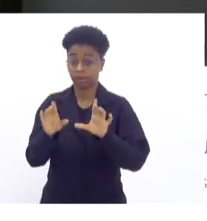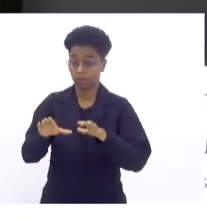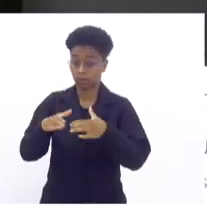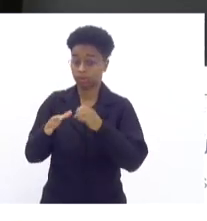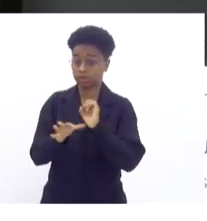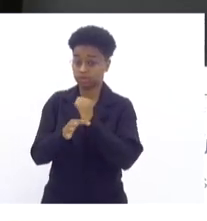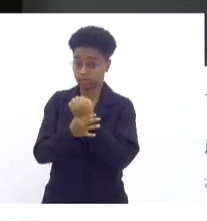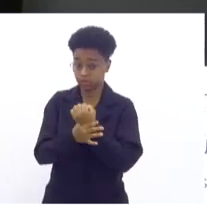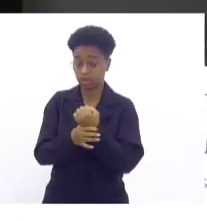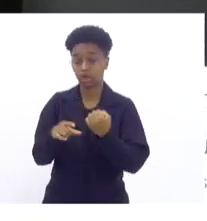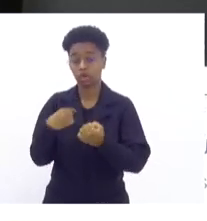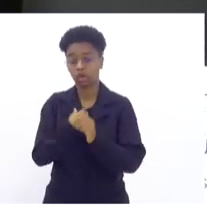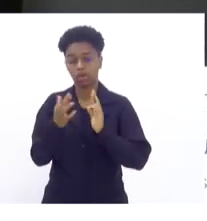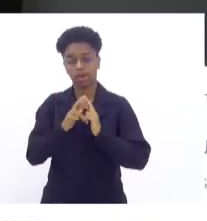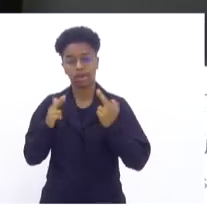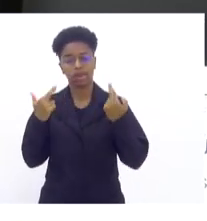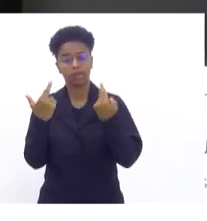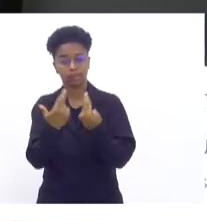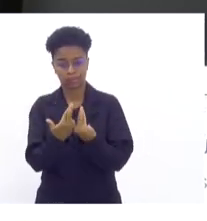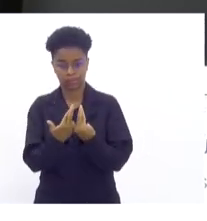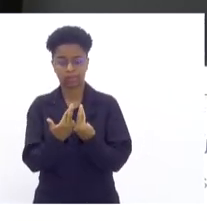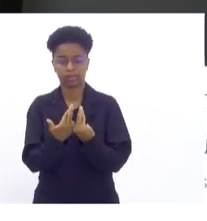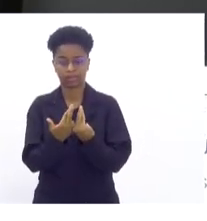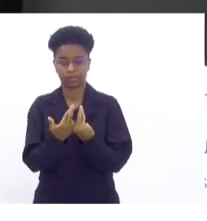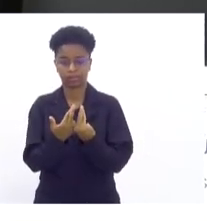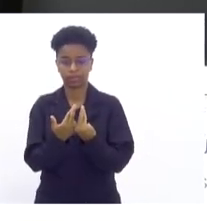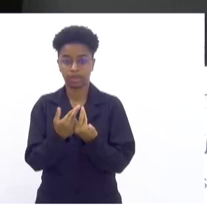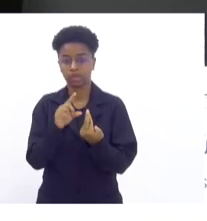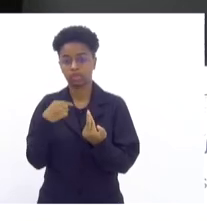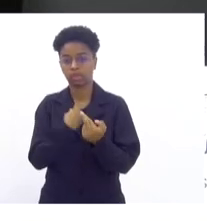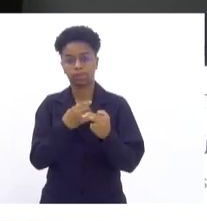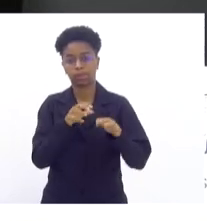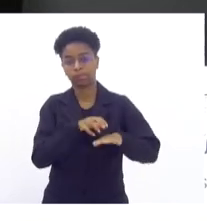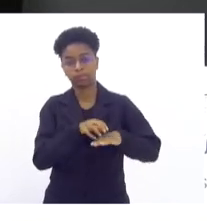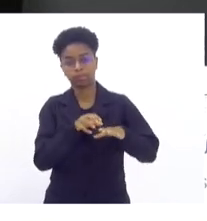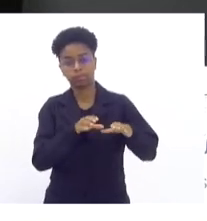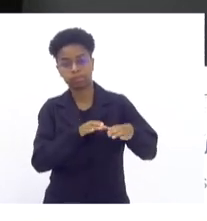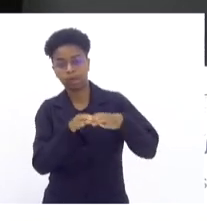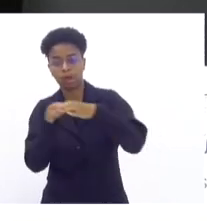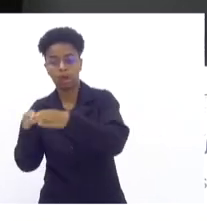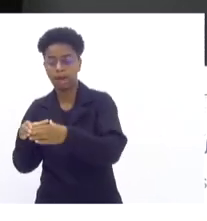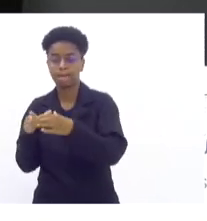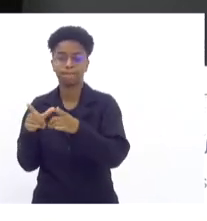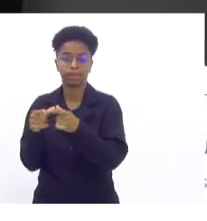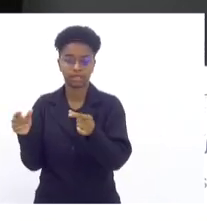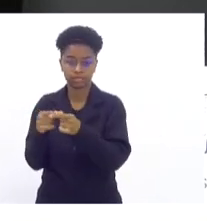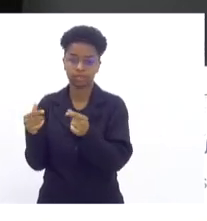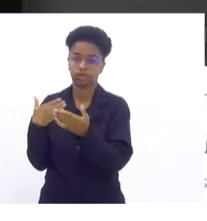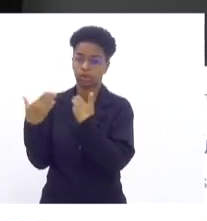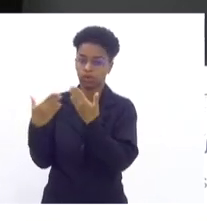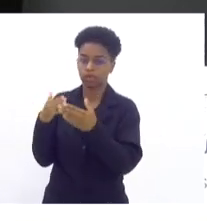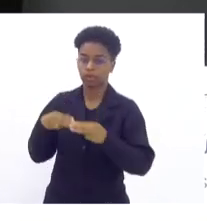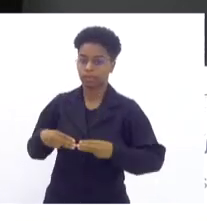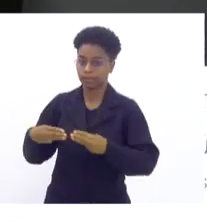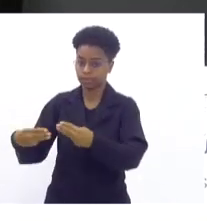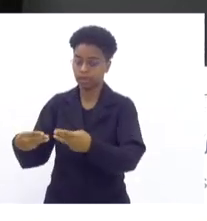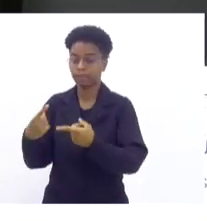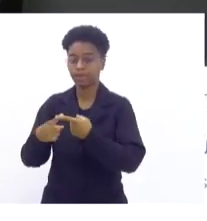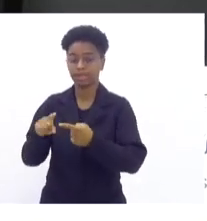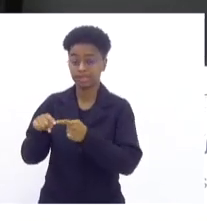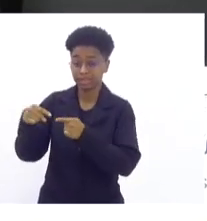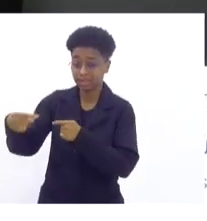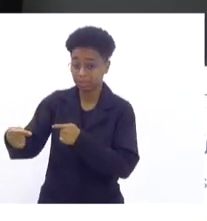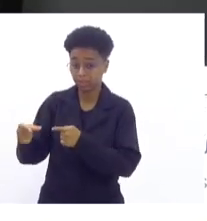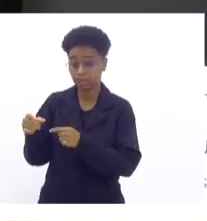de segurança aqui nós vamos nos reunir e nós vamos até Brasília no ministro para falar com ele. Porque depois que o